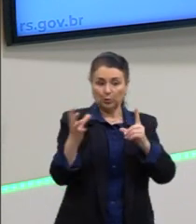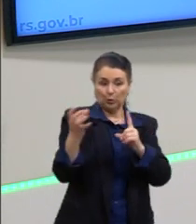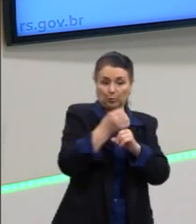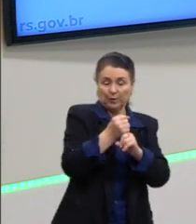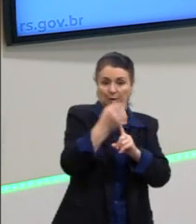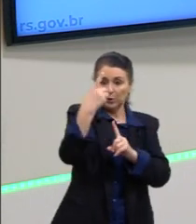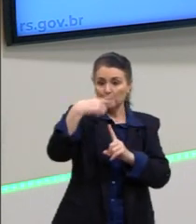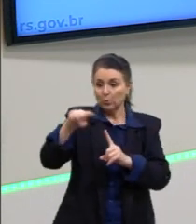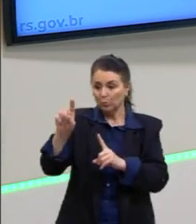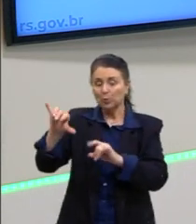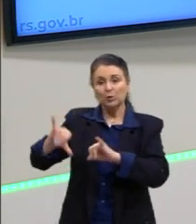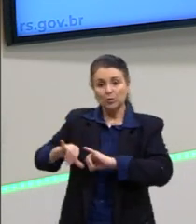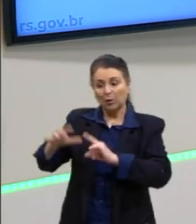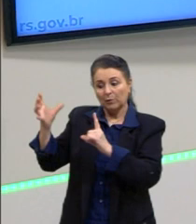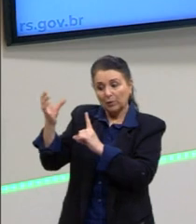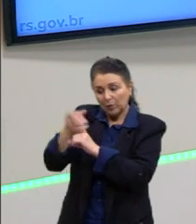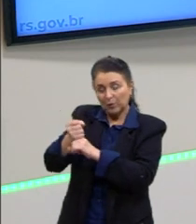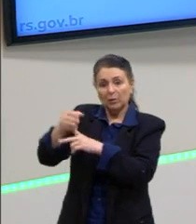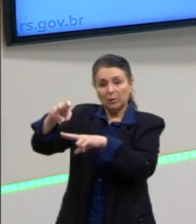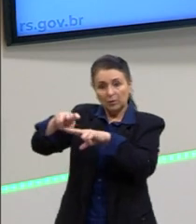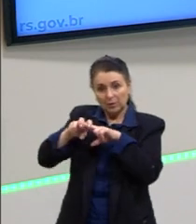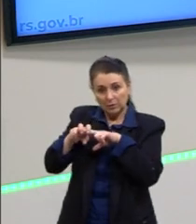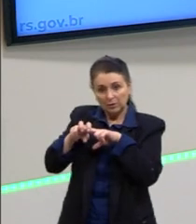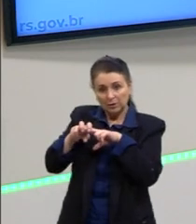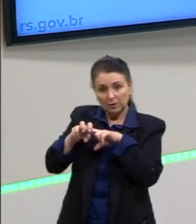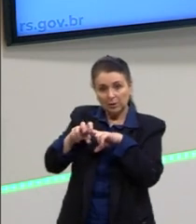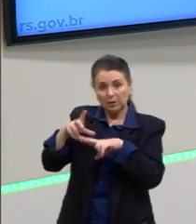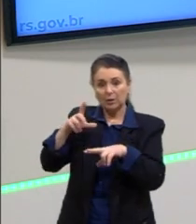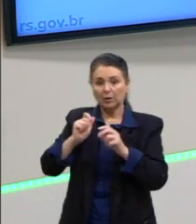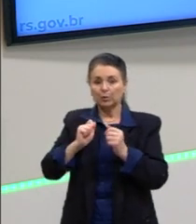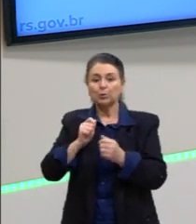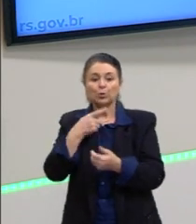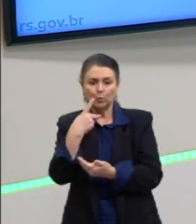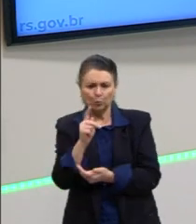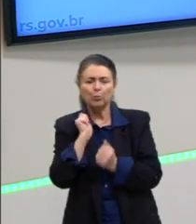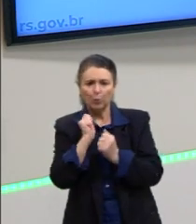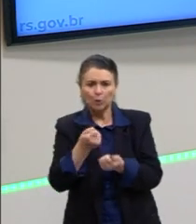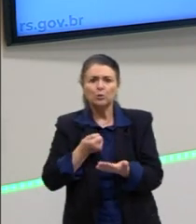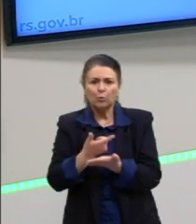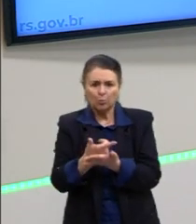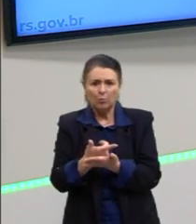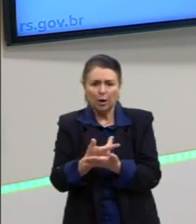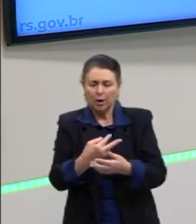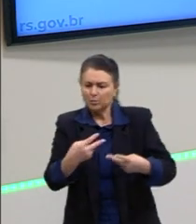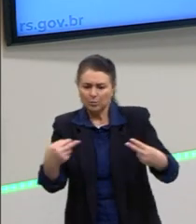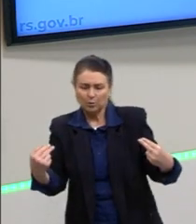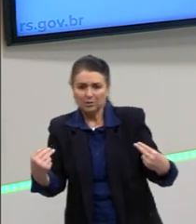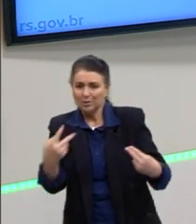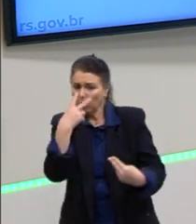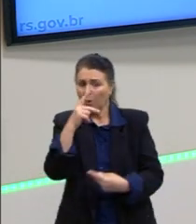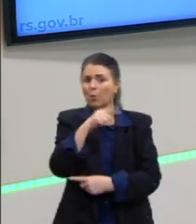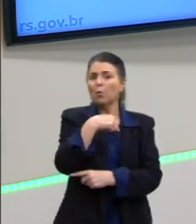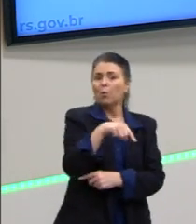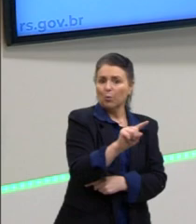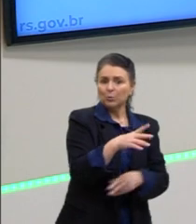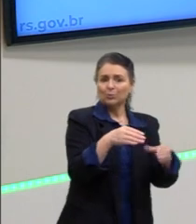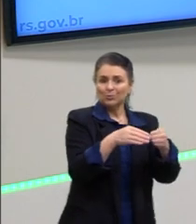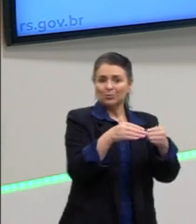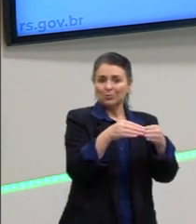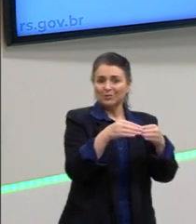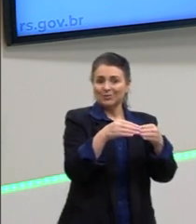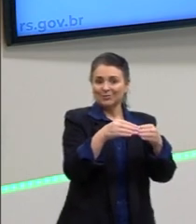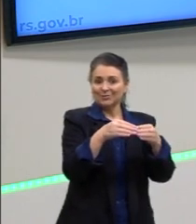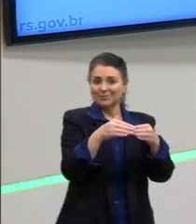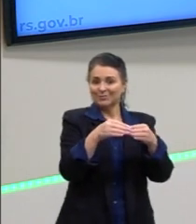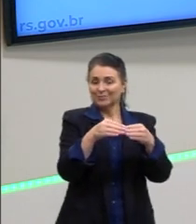a cultura de massa tenta camuflar. Não, você pode comprar, pode adquirir os bens, tanto quanto a elite dominante consome,